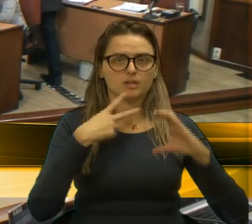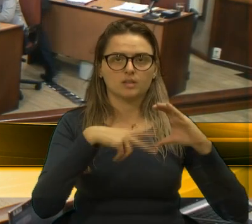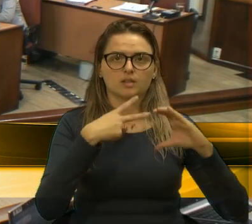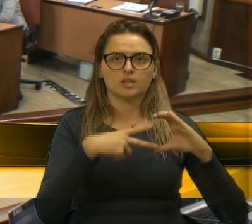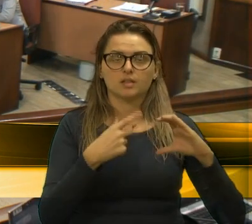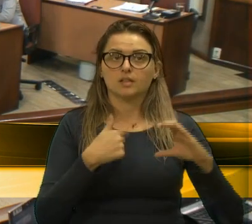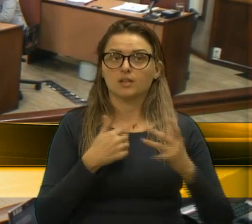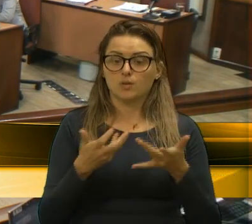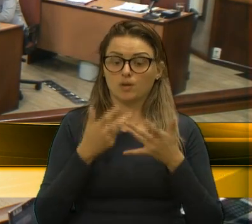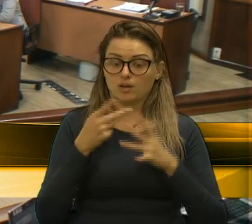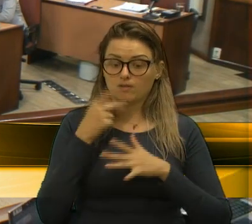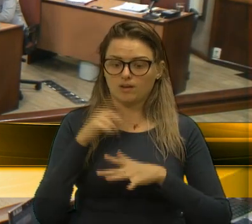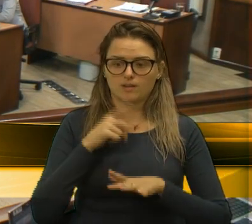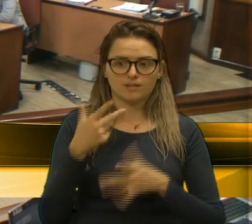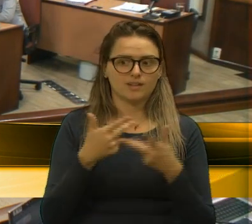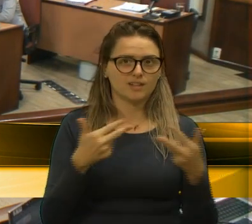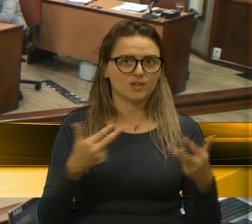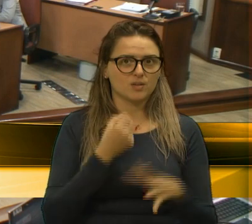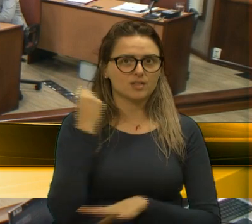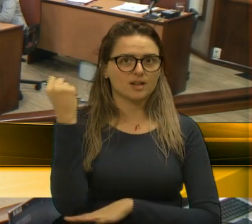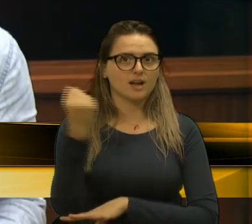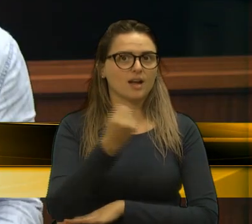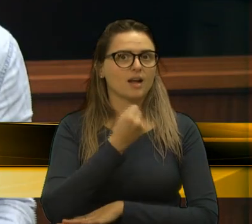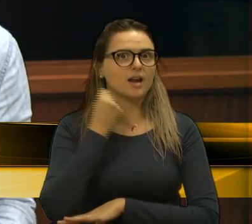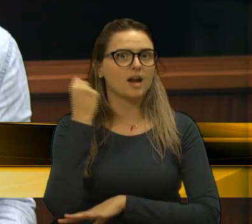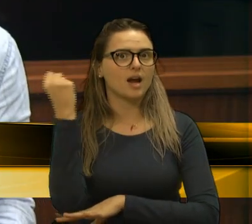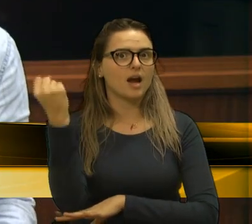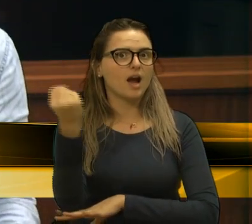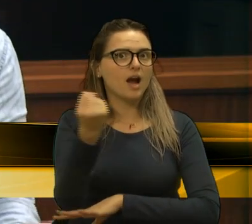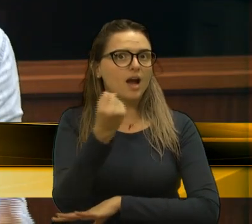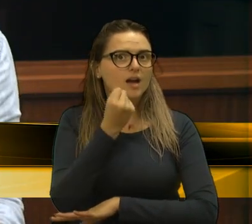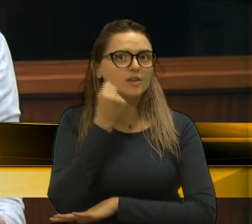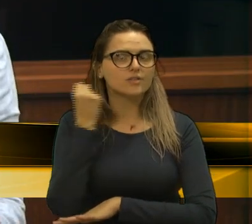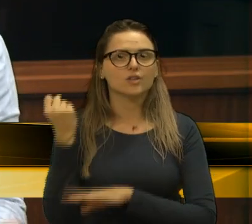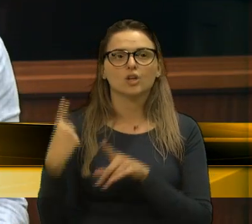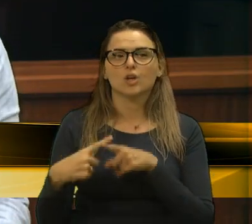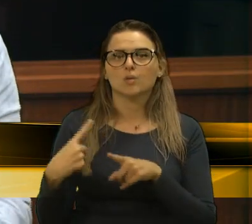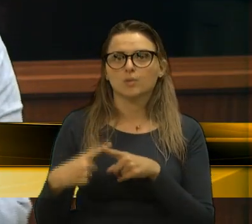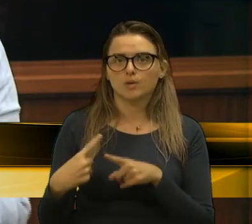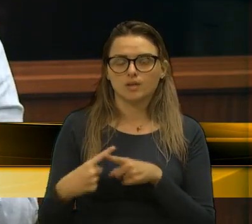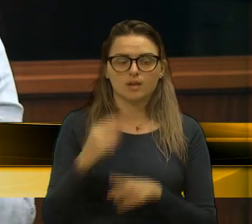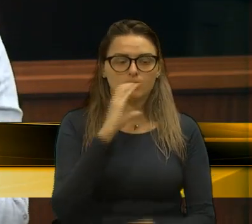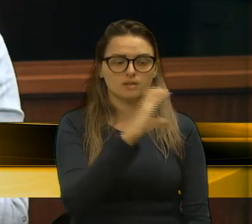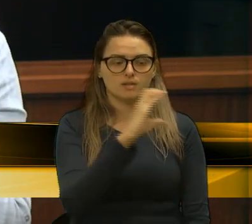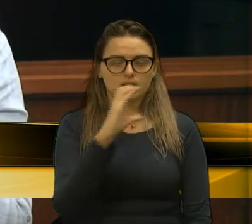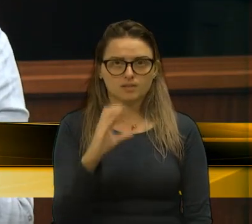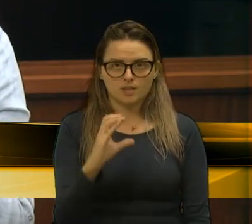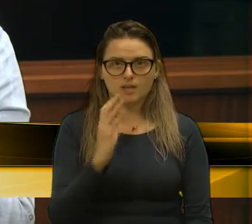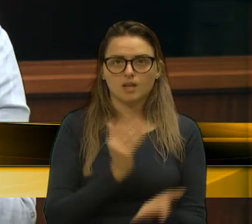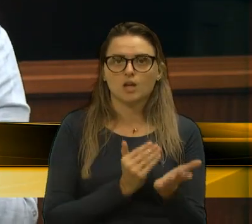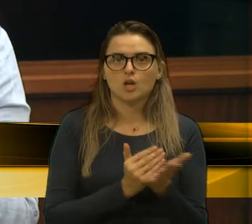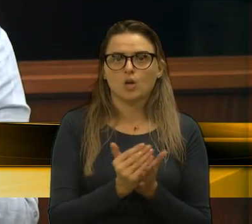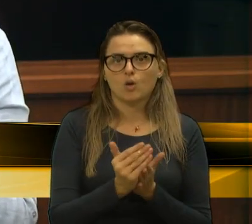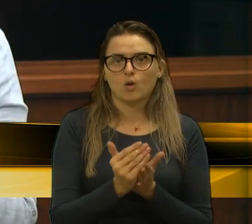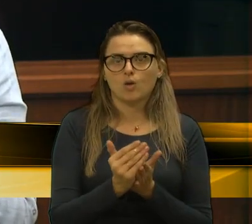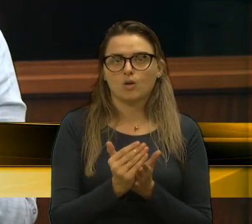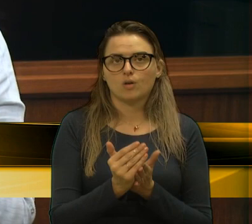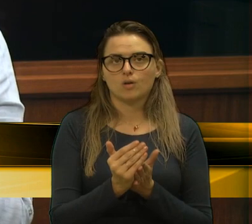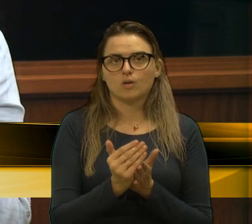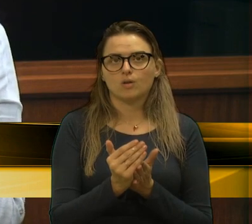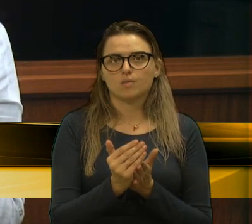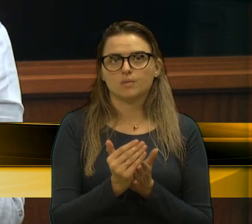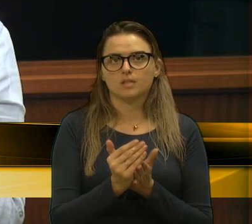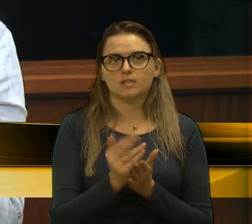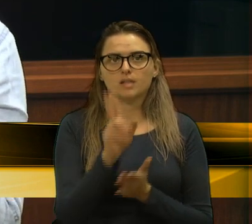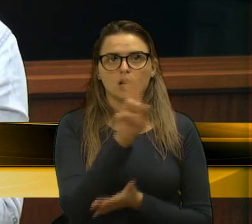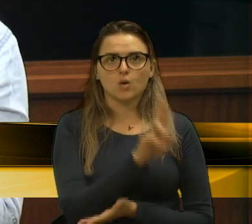tem coisas gravíssimas, gravíssimas, porque um CC começar a pegar equipamento